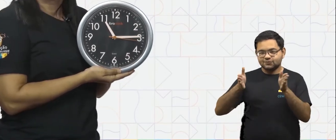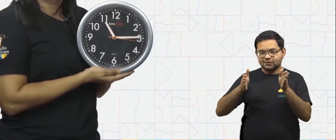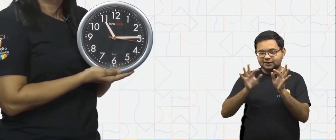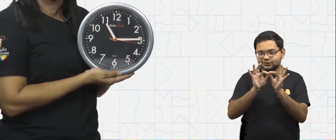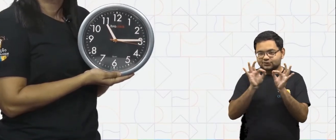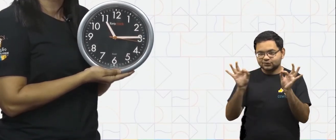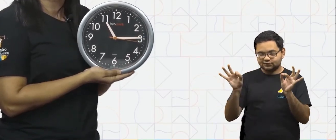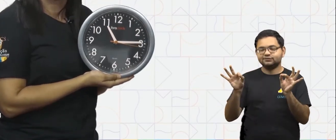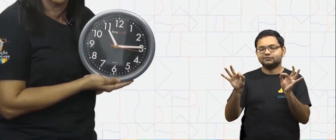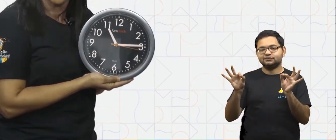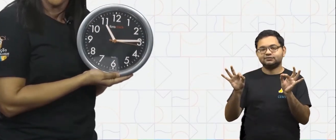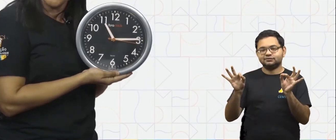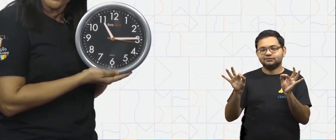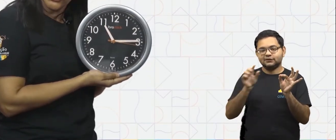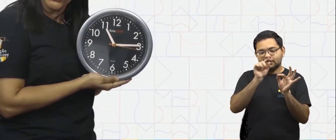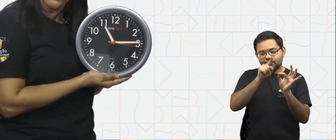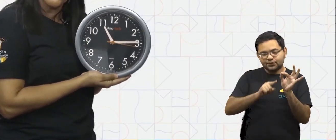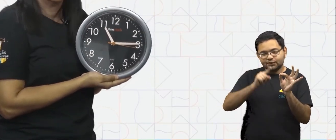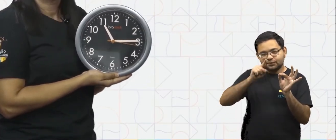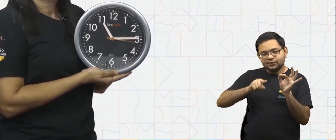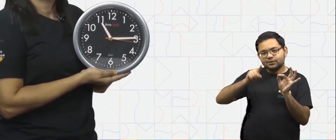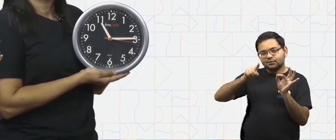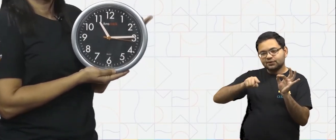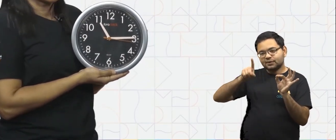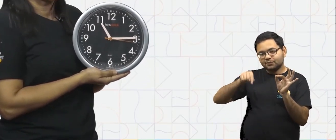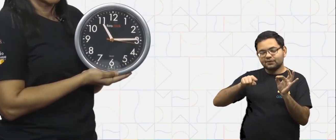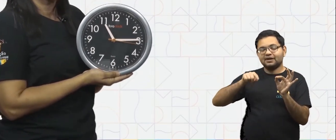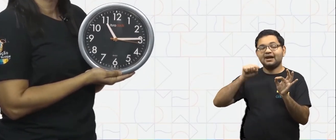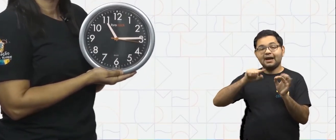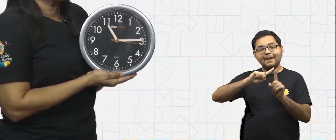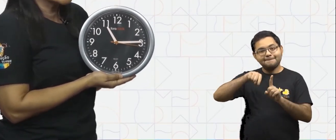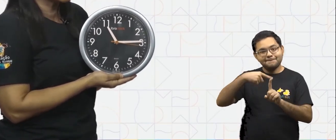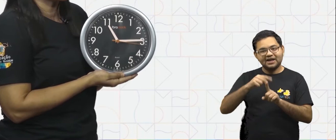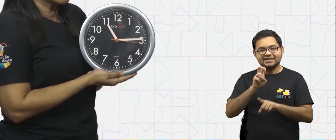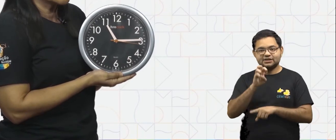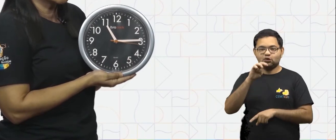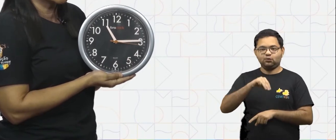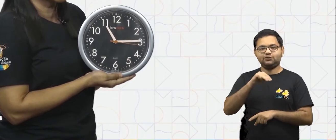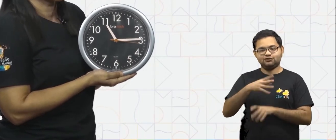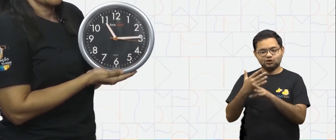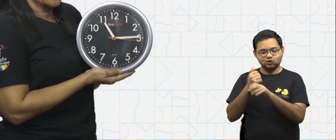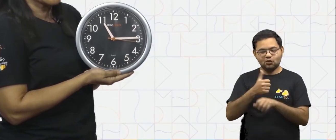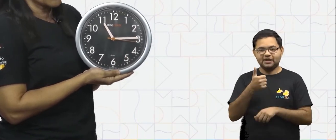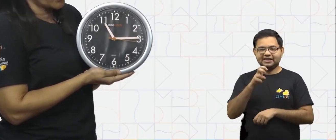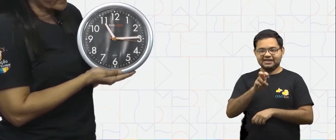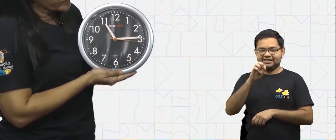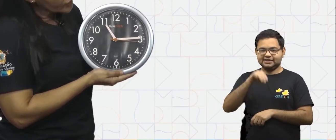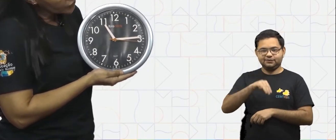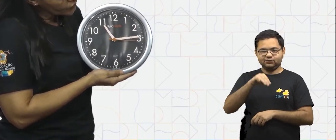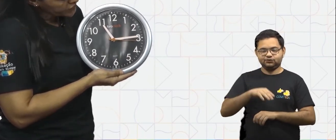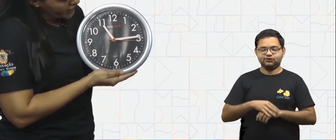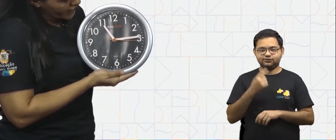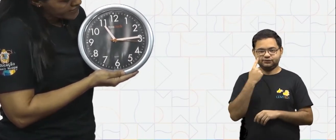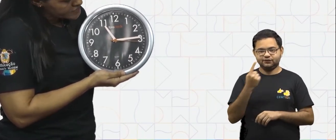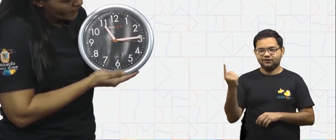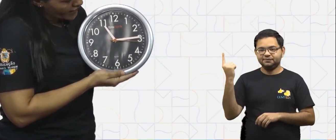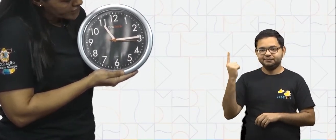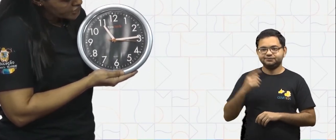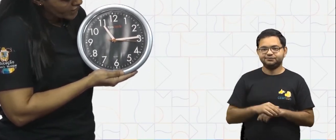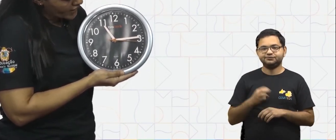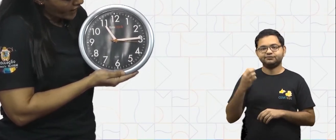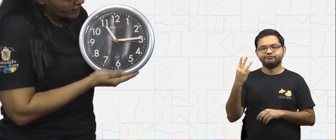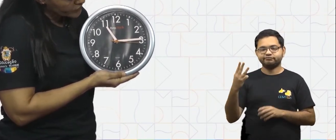nós temos mais 5 minutos, que já vai dar 15 minutos. Agora, do 3,